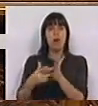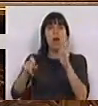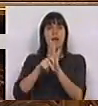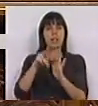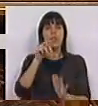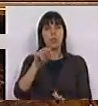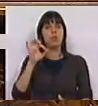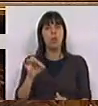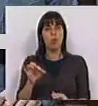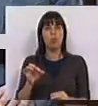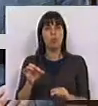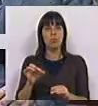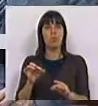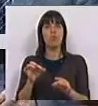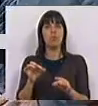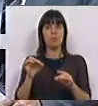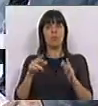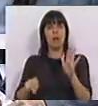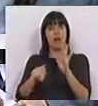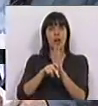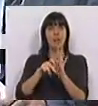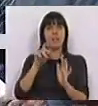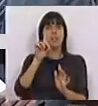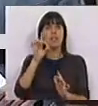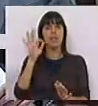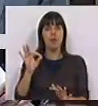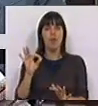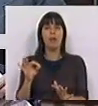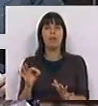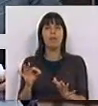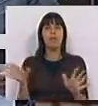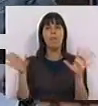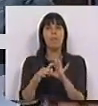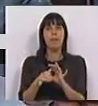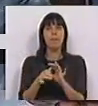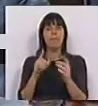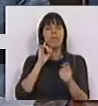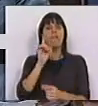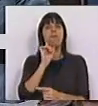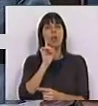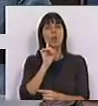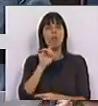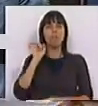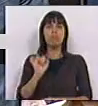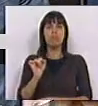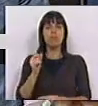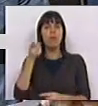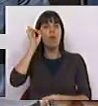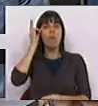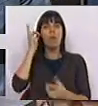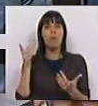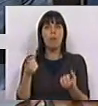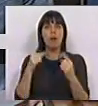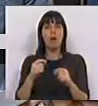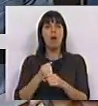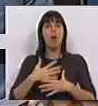artigo 38 e ao artigo 64 para a valorização dos bombeiros